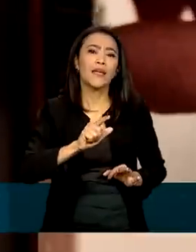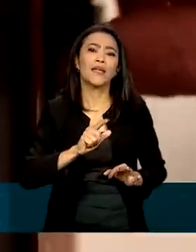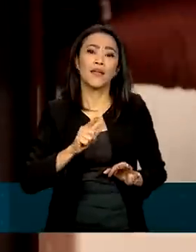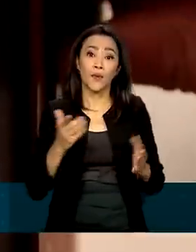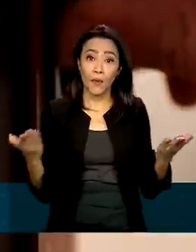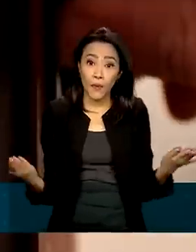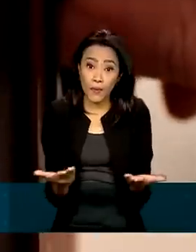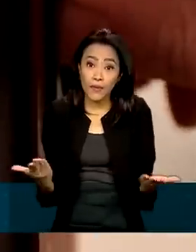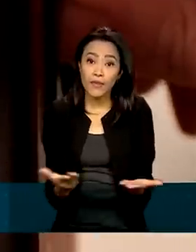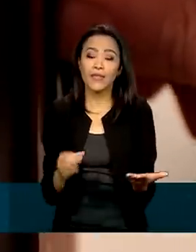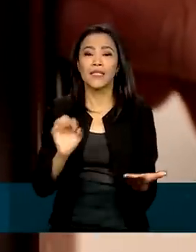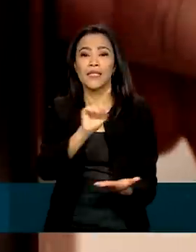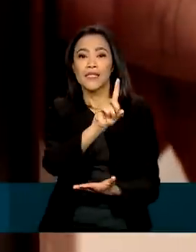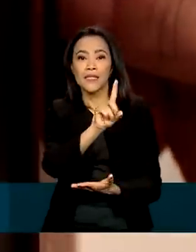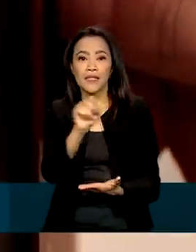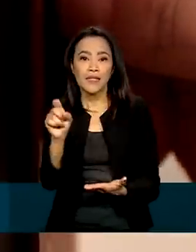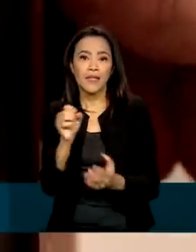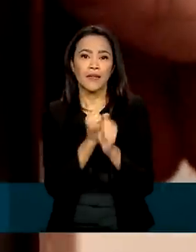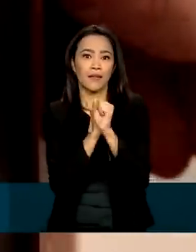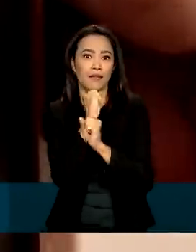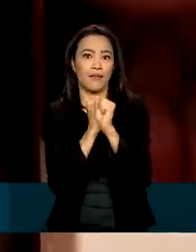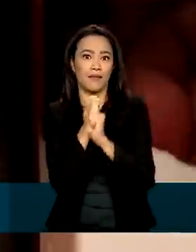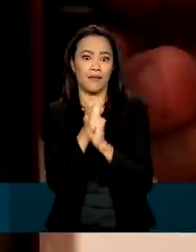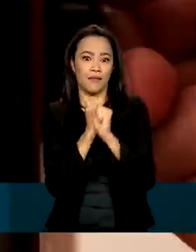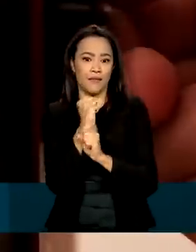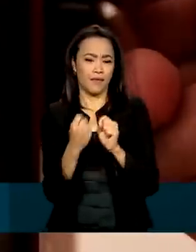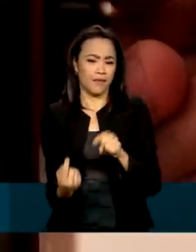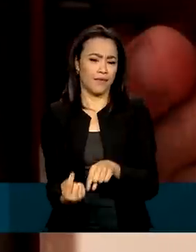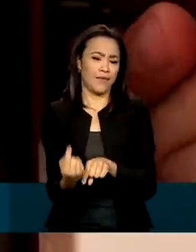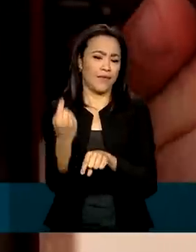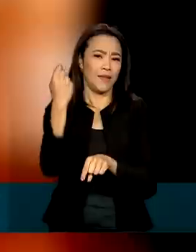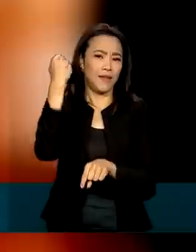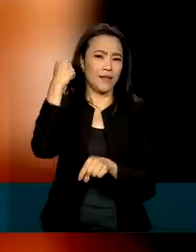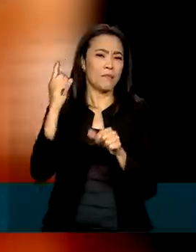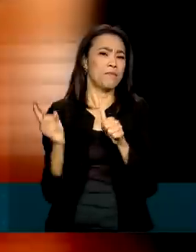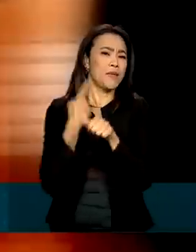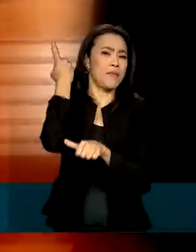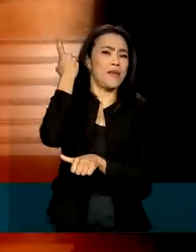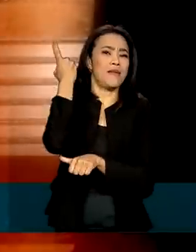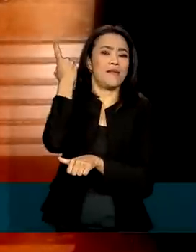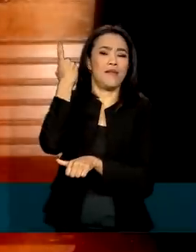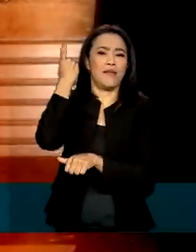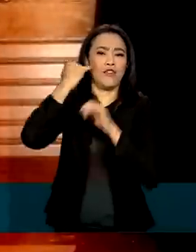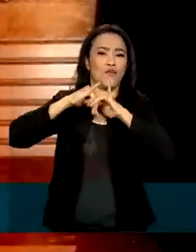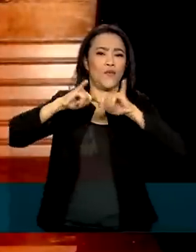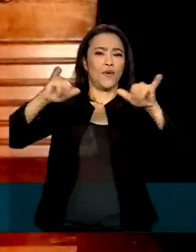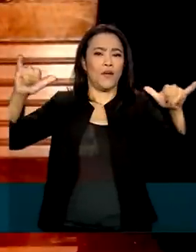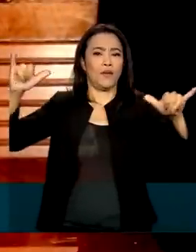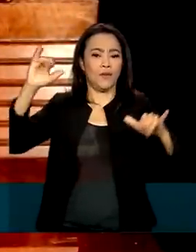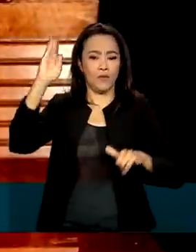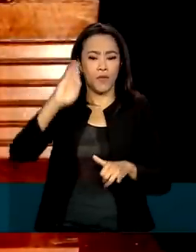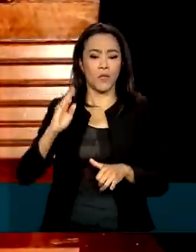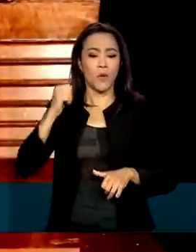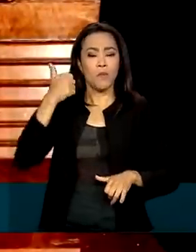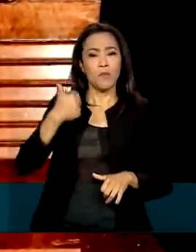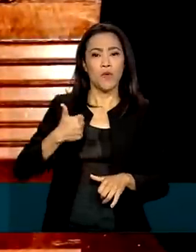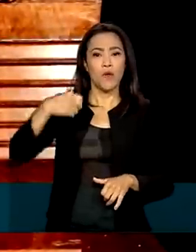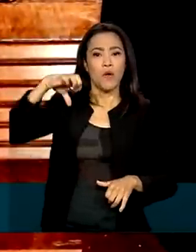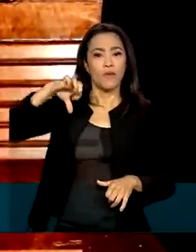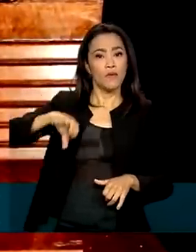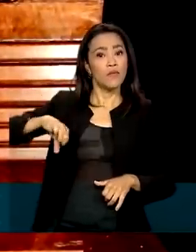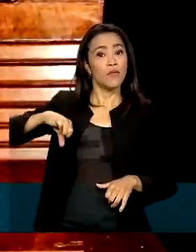100 anos desde a primeira transmissão oficial no Brasil. O ano era 1922.